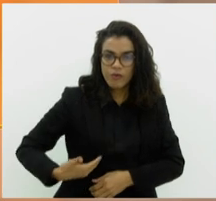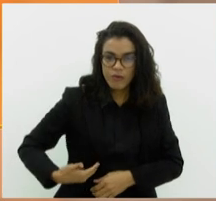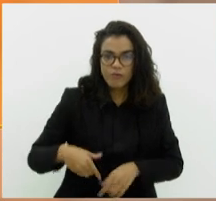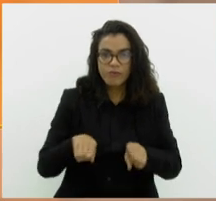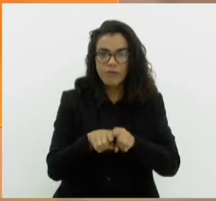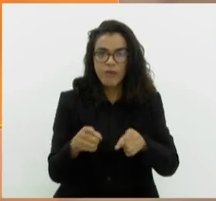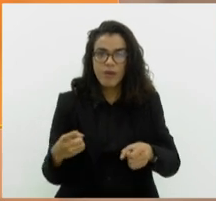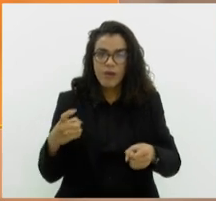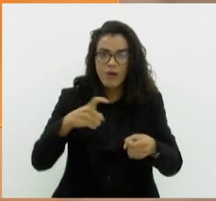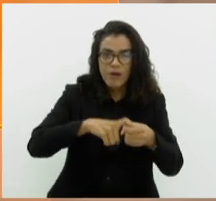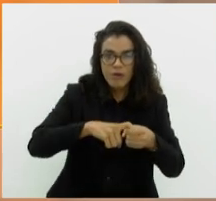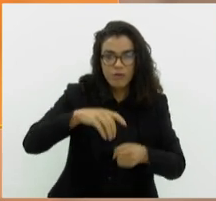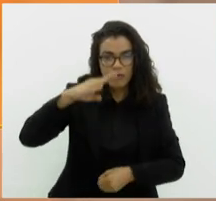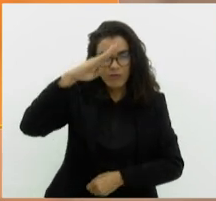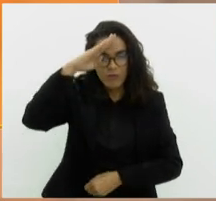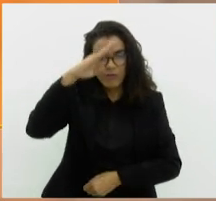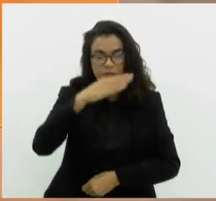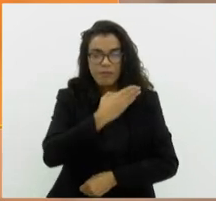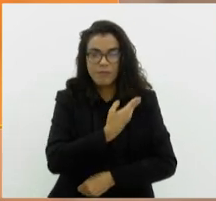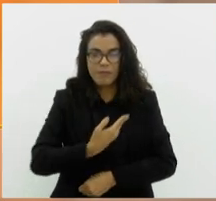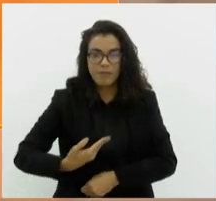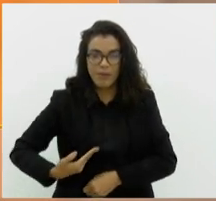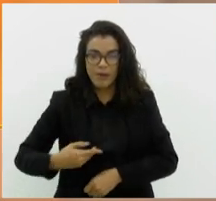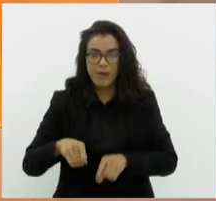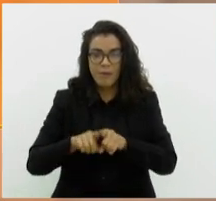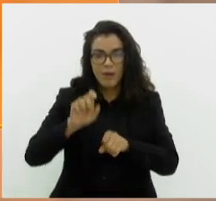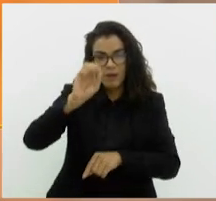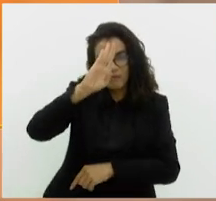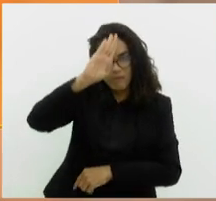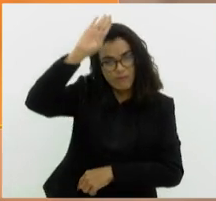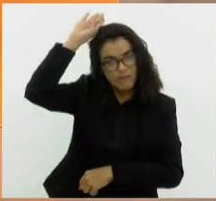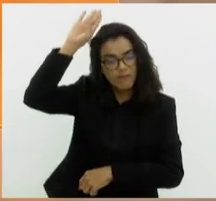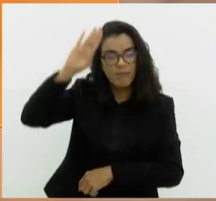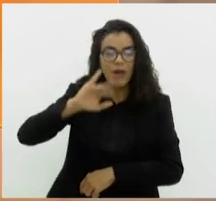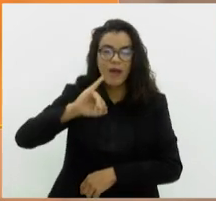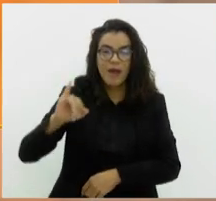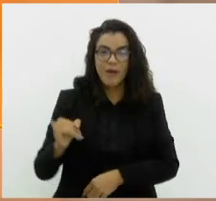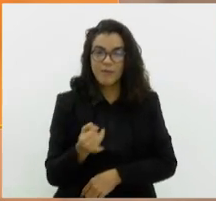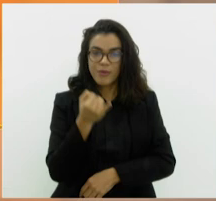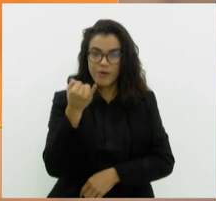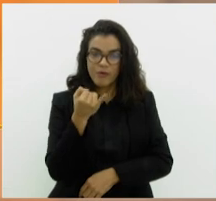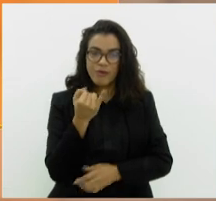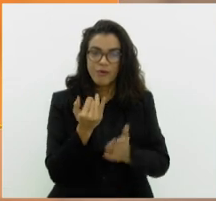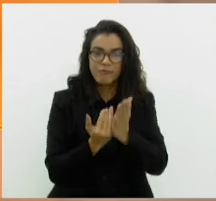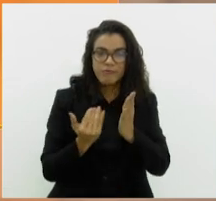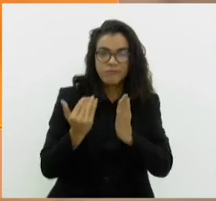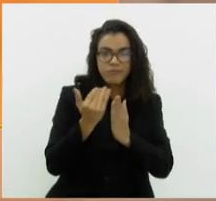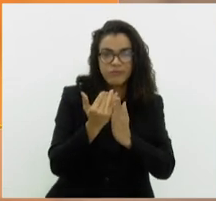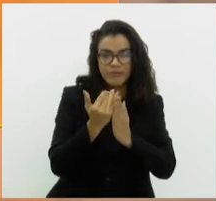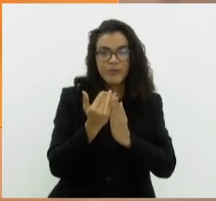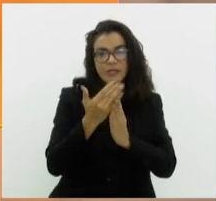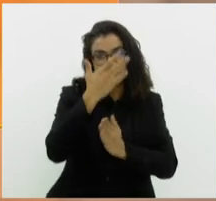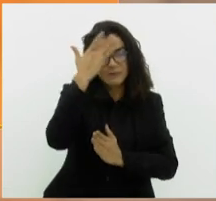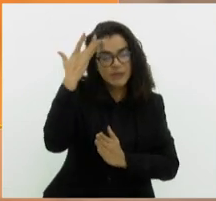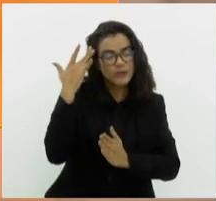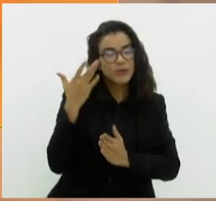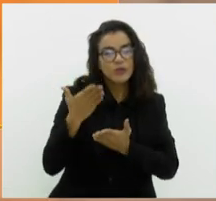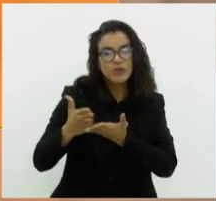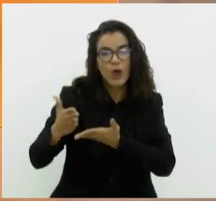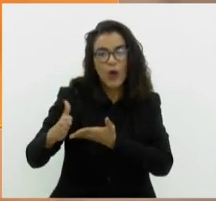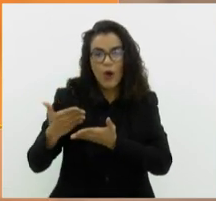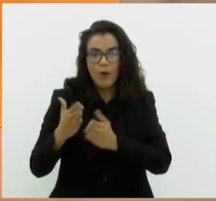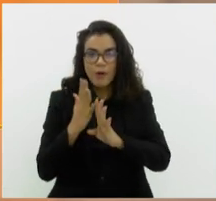convênio com o Exército Brasileiro e o Corpo de Bombeiros para aproveitar os excedentes dos alistados para a